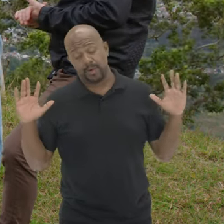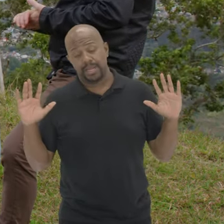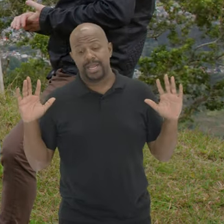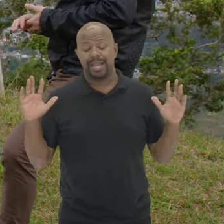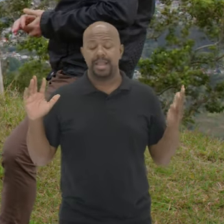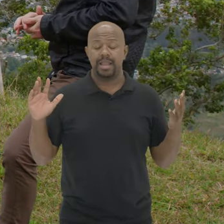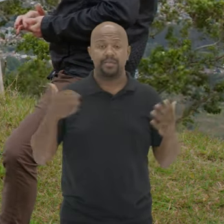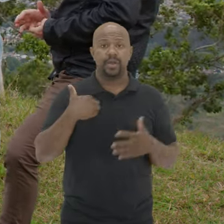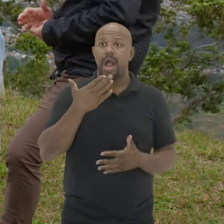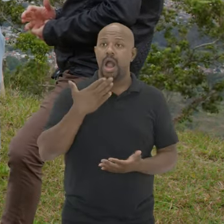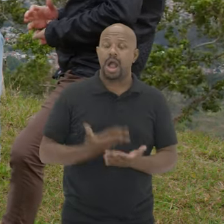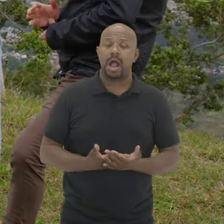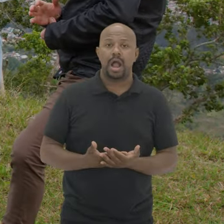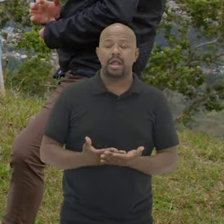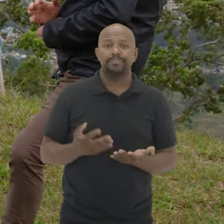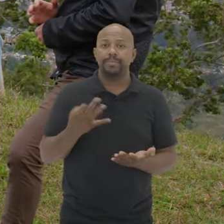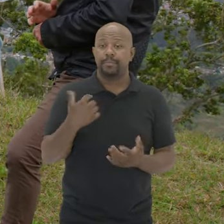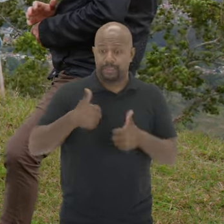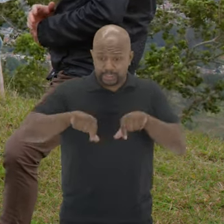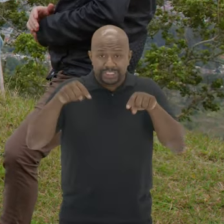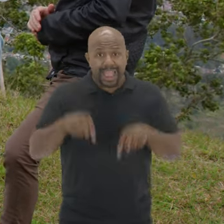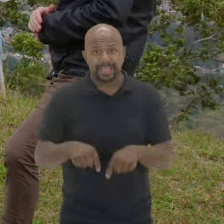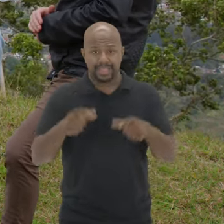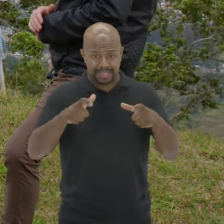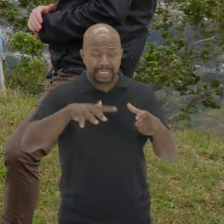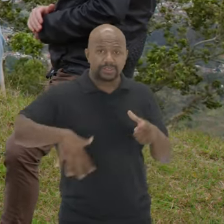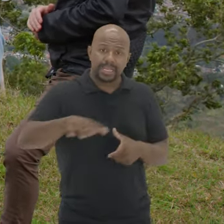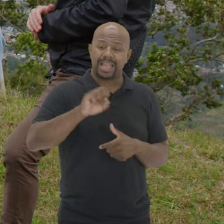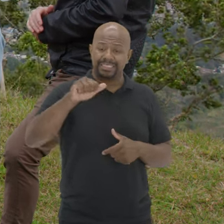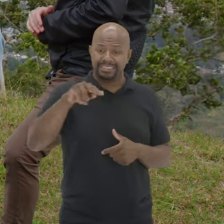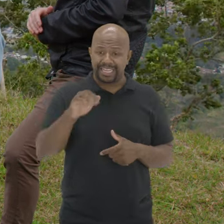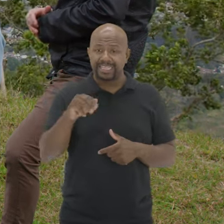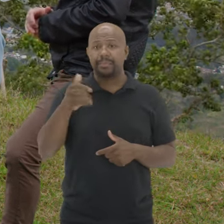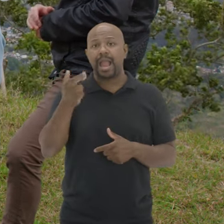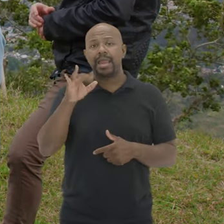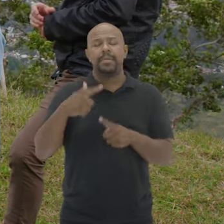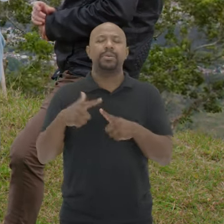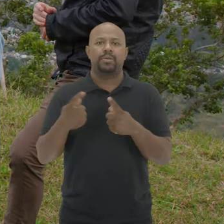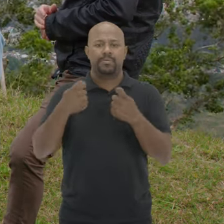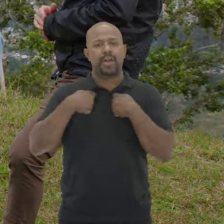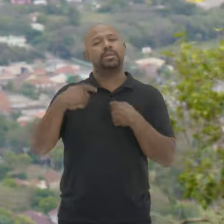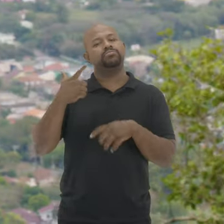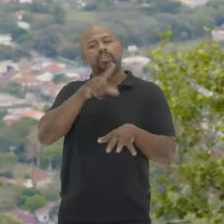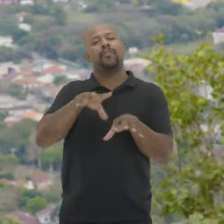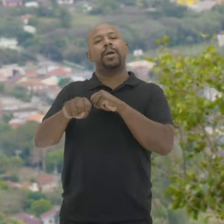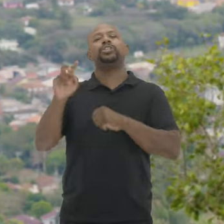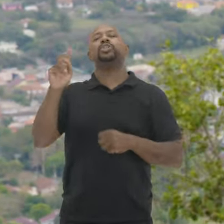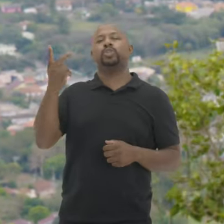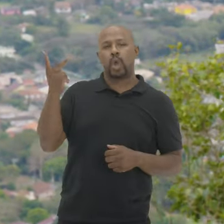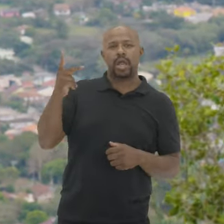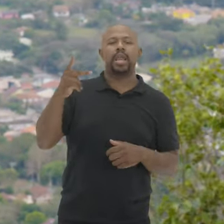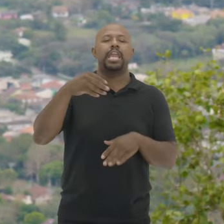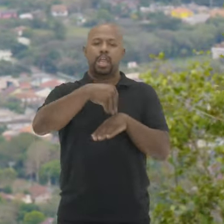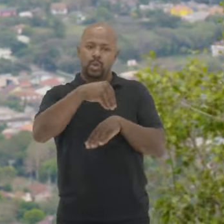Eu fico assim Bobo Por estar aqui Nesse lugar Em Santa Maria Porque o que me faz Historiador